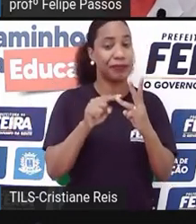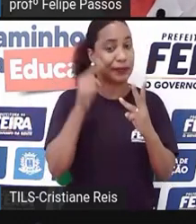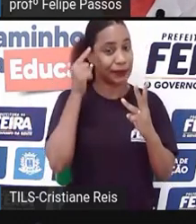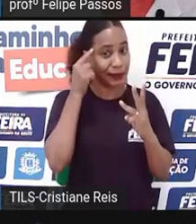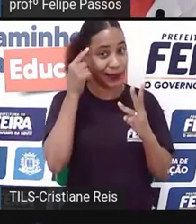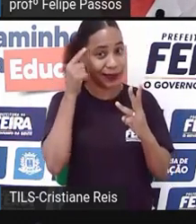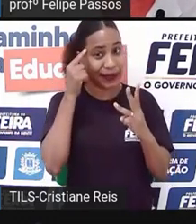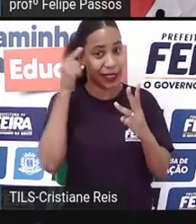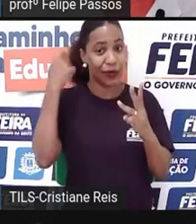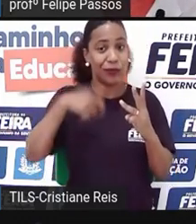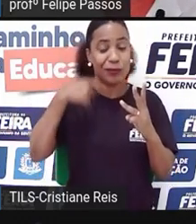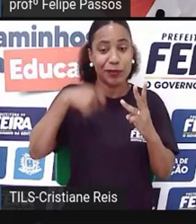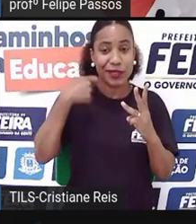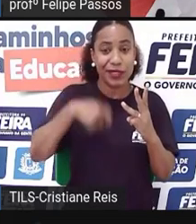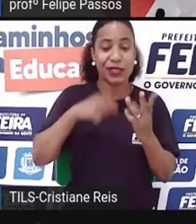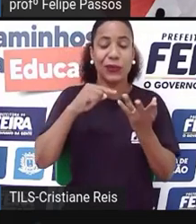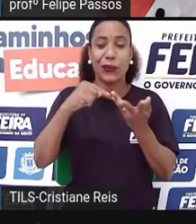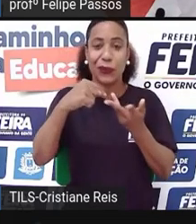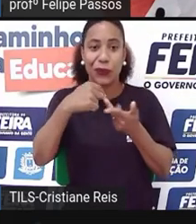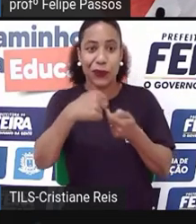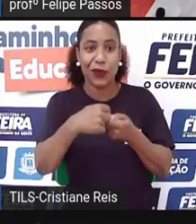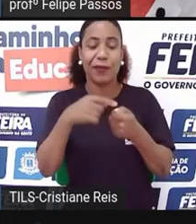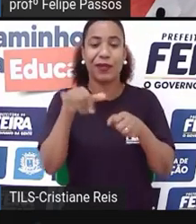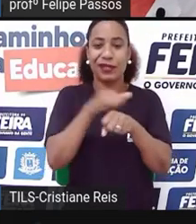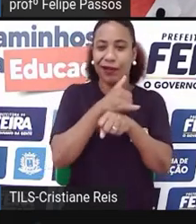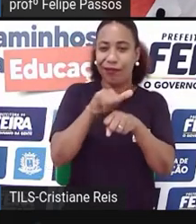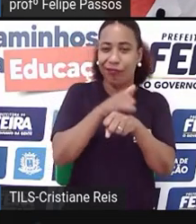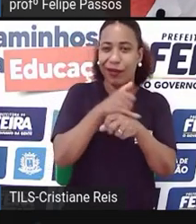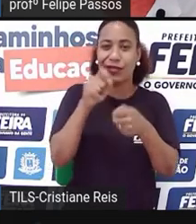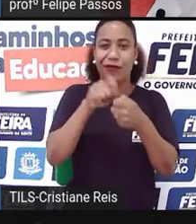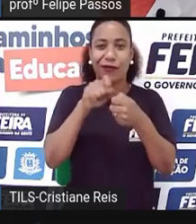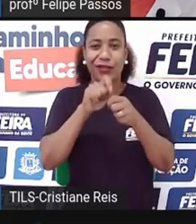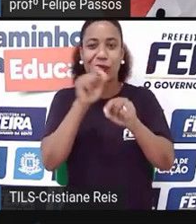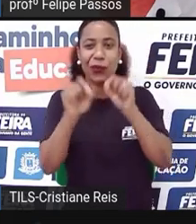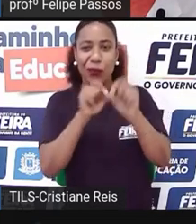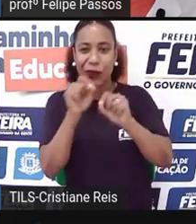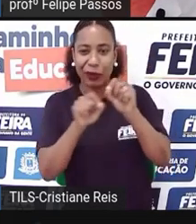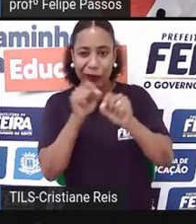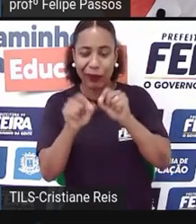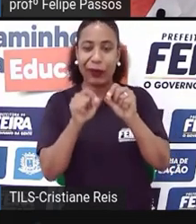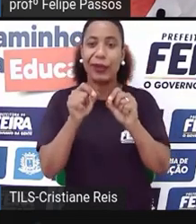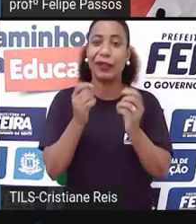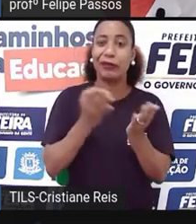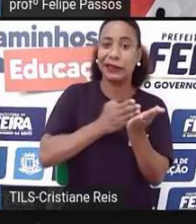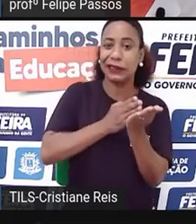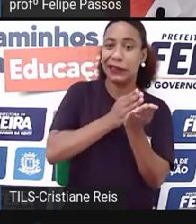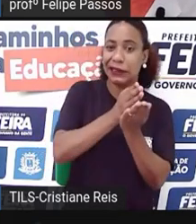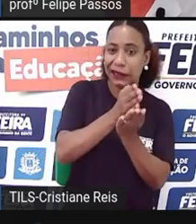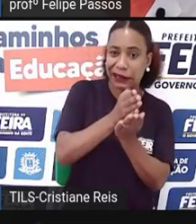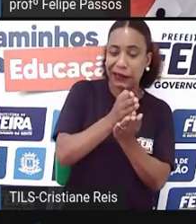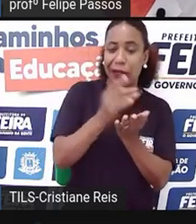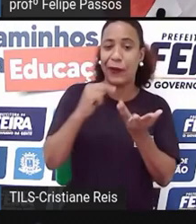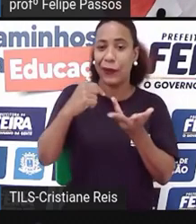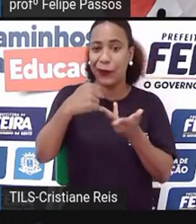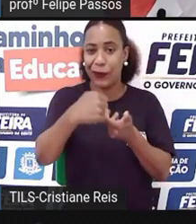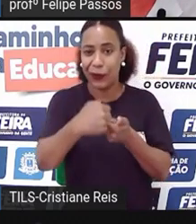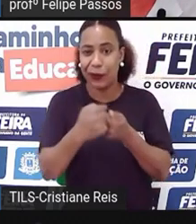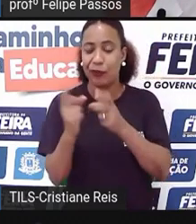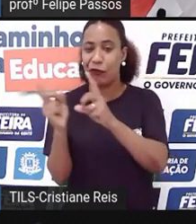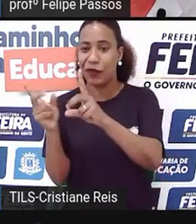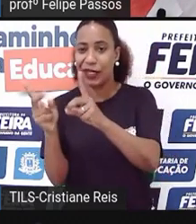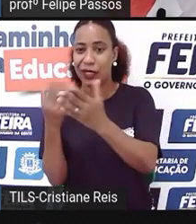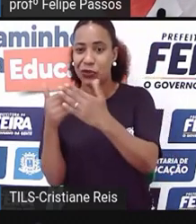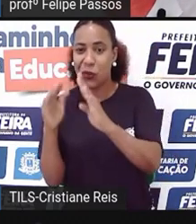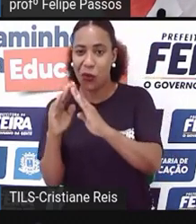preciso, como eu vou fazer, quais os caminhos que eu vou seguir, para quem eu vou vender, para quem eu vou divulgar, eu vou vender só na escola.